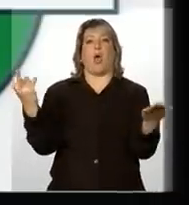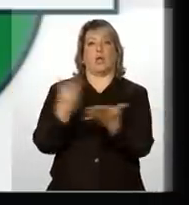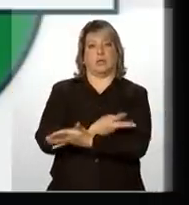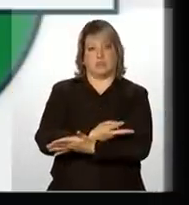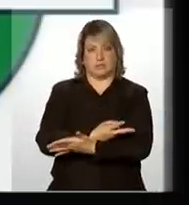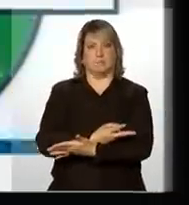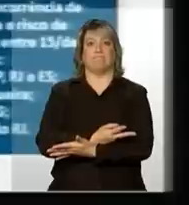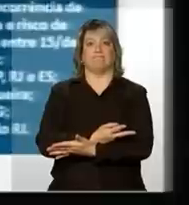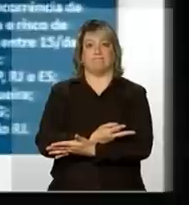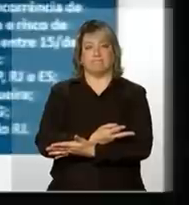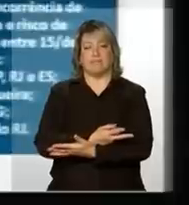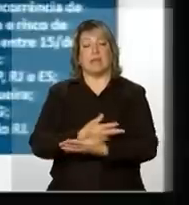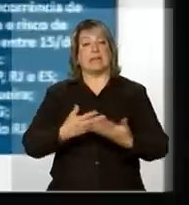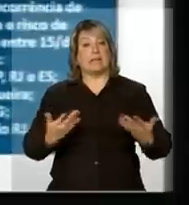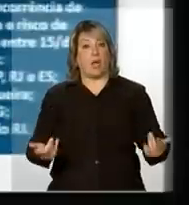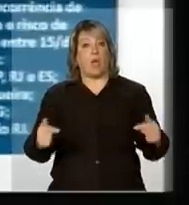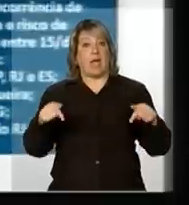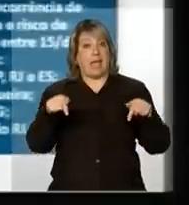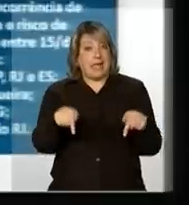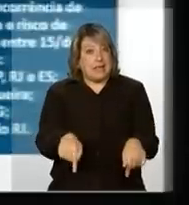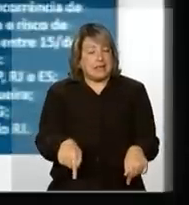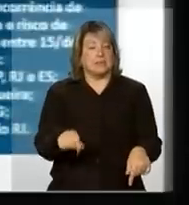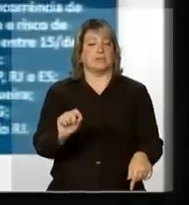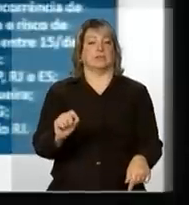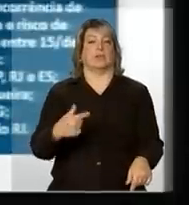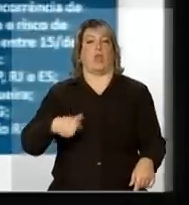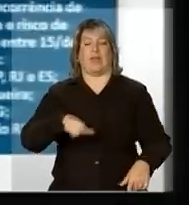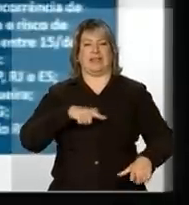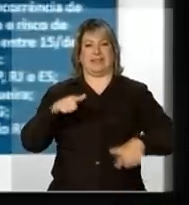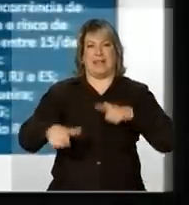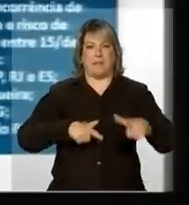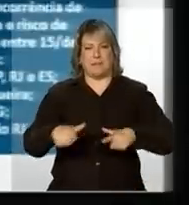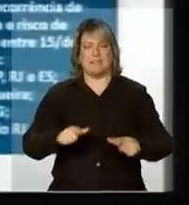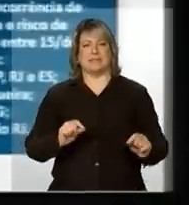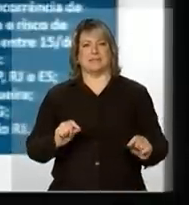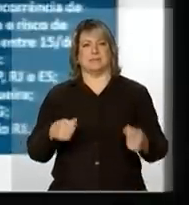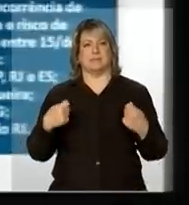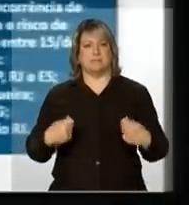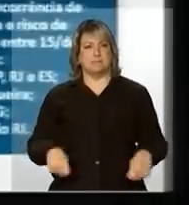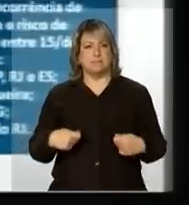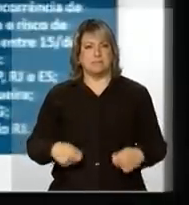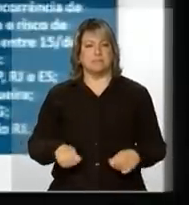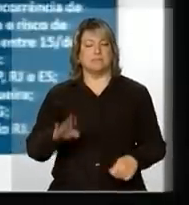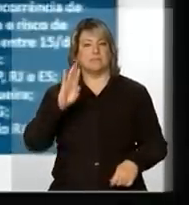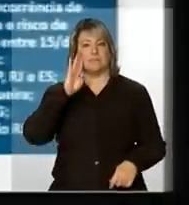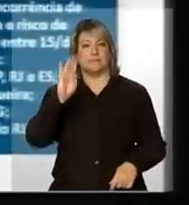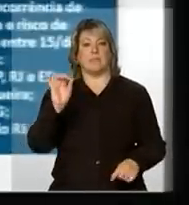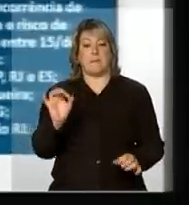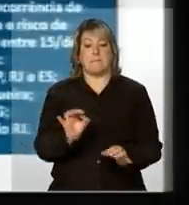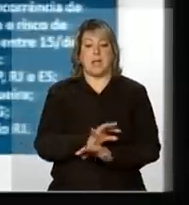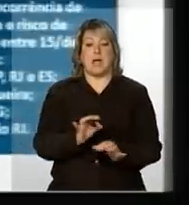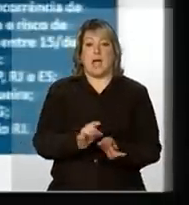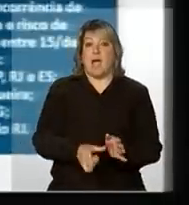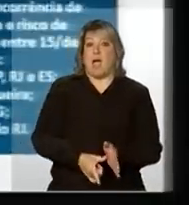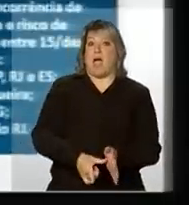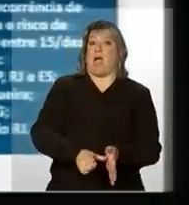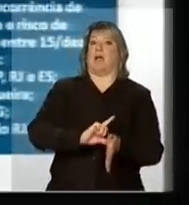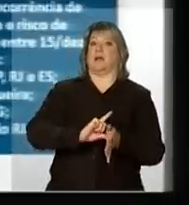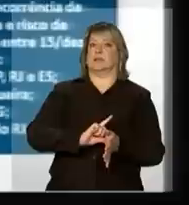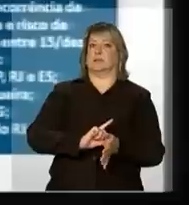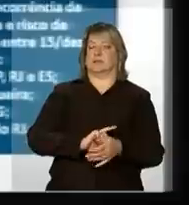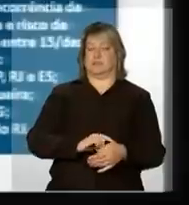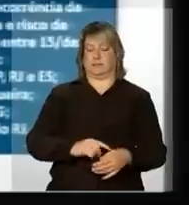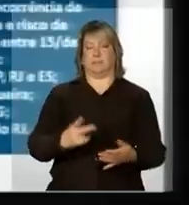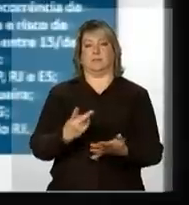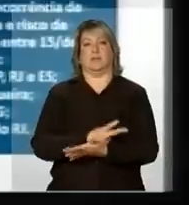de um desastre. Então, é essa a lógica de atuação, num caráter principalmente para a preparação para condições de pré